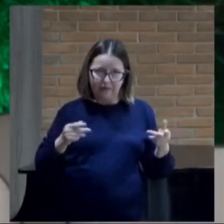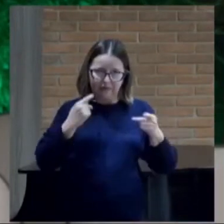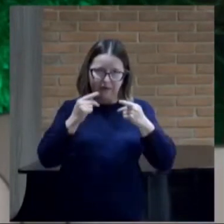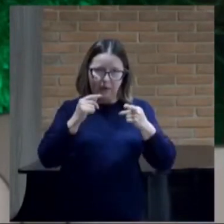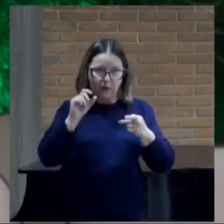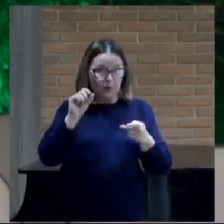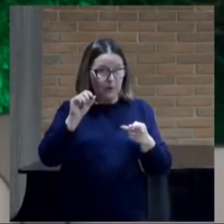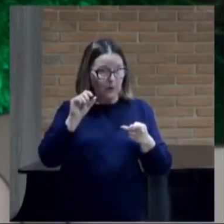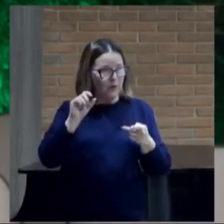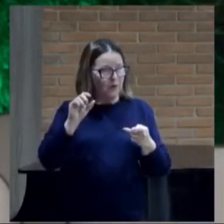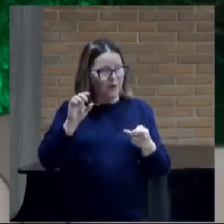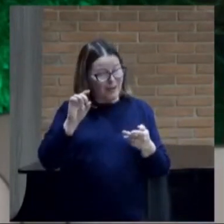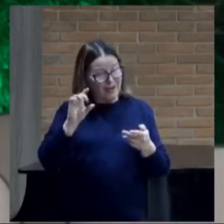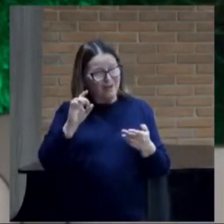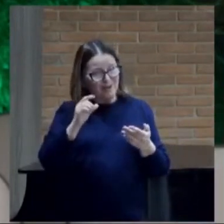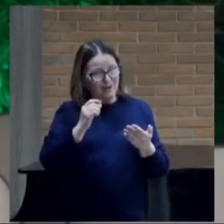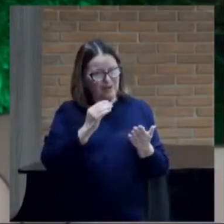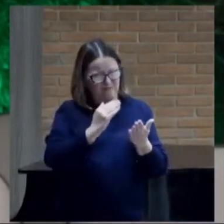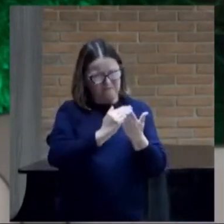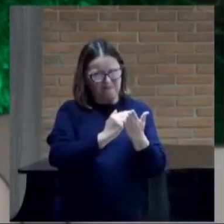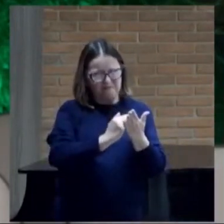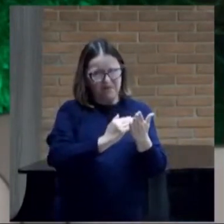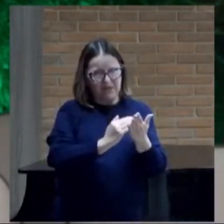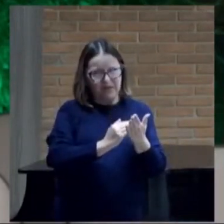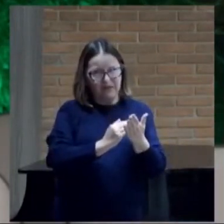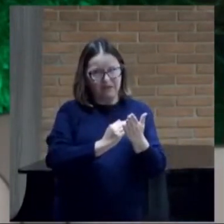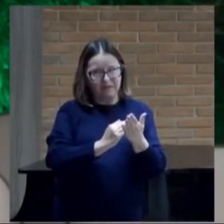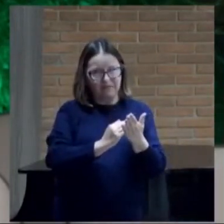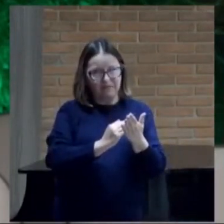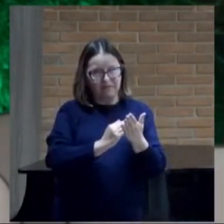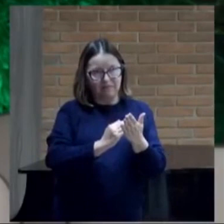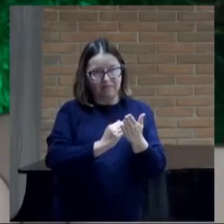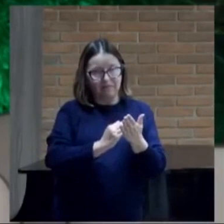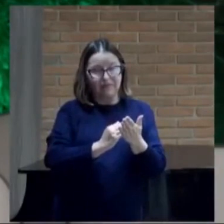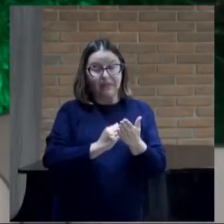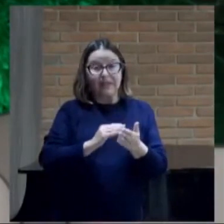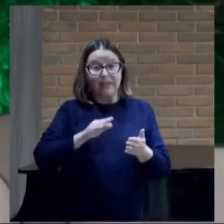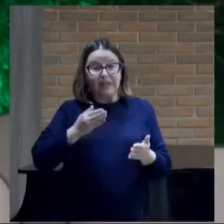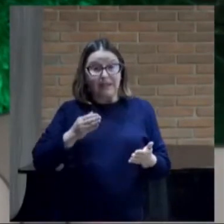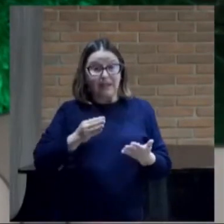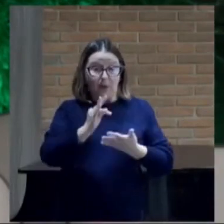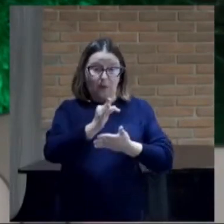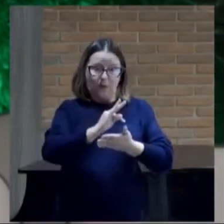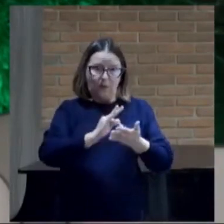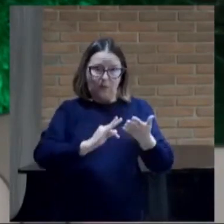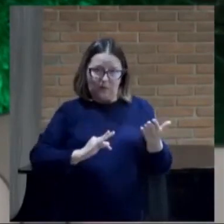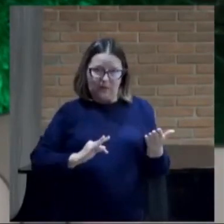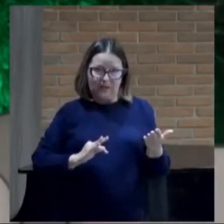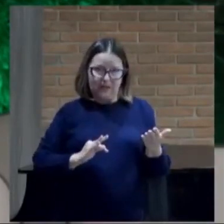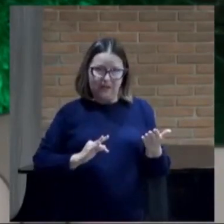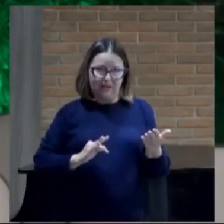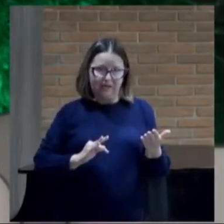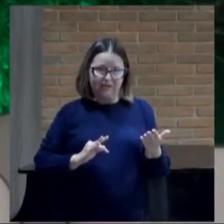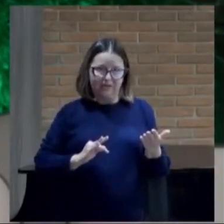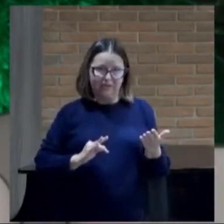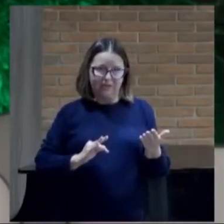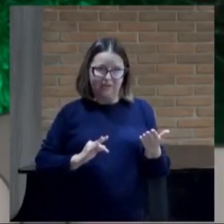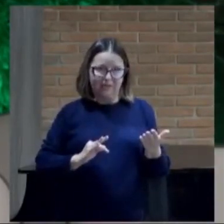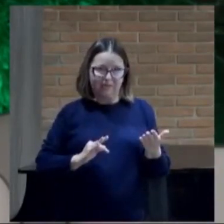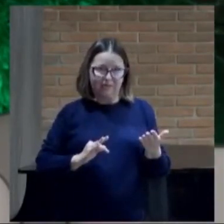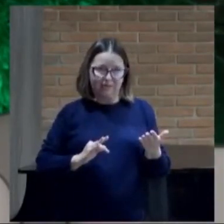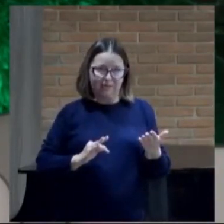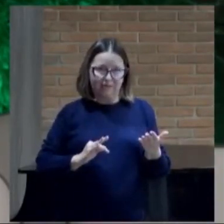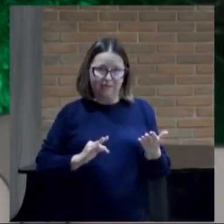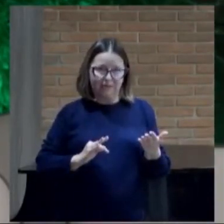91 E isso Faz com que O texto Permita Que aconteça O